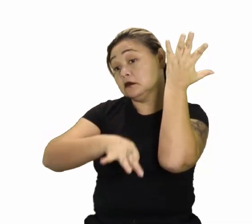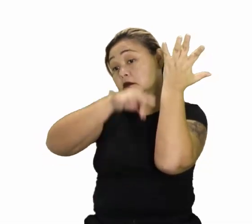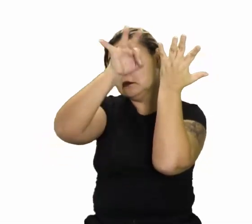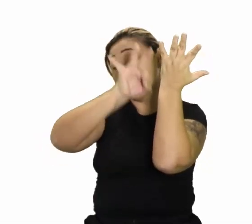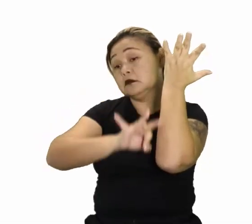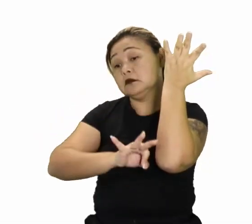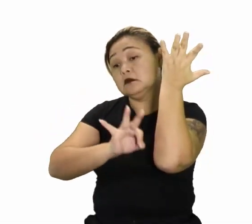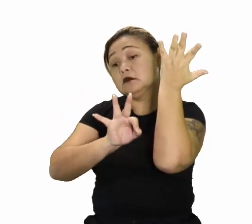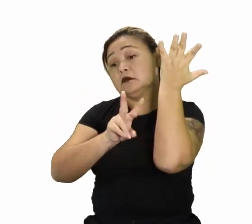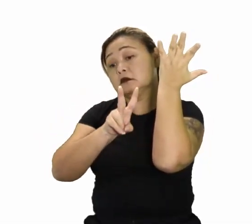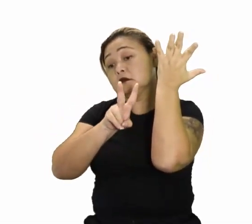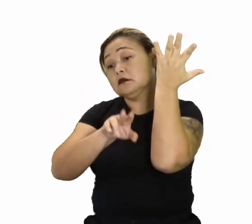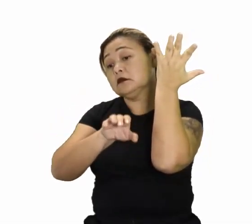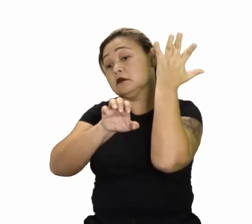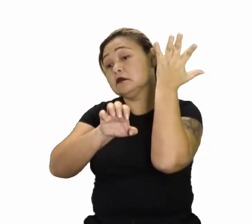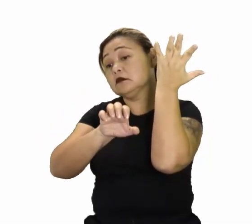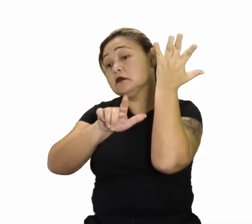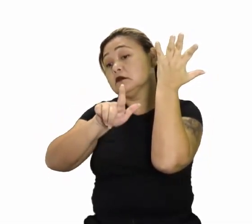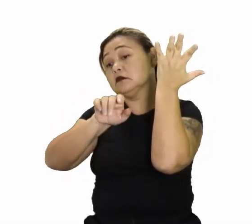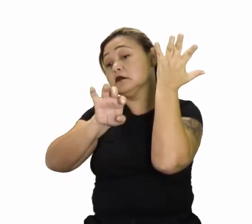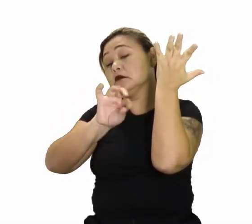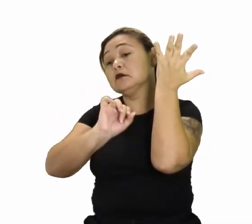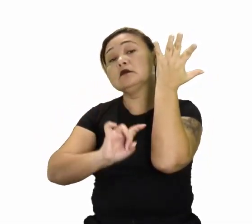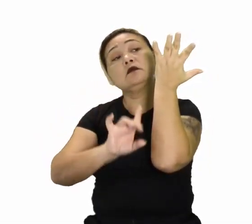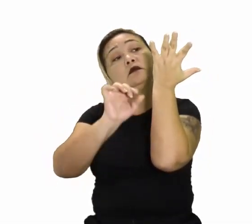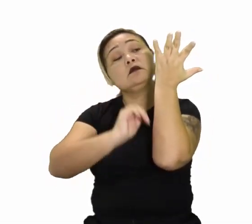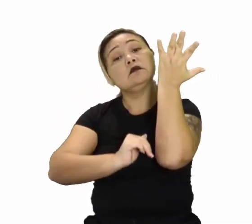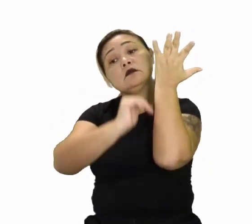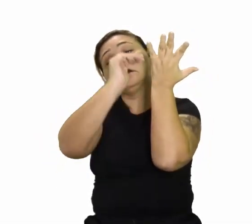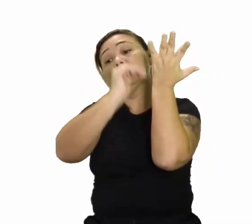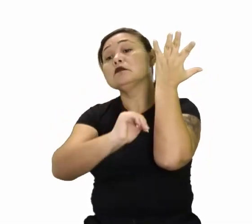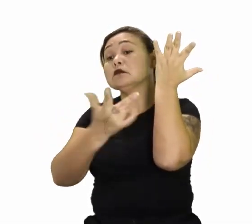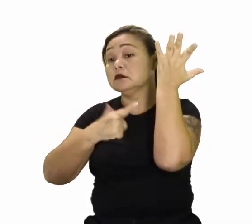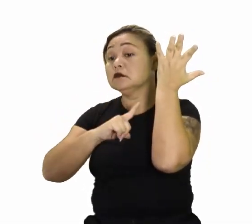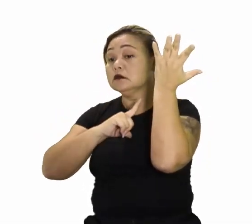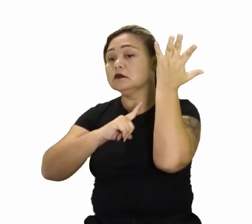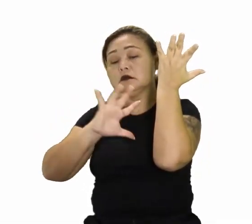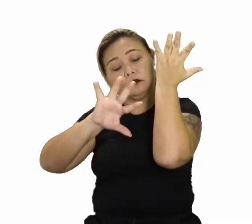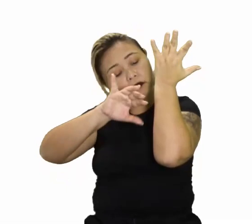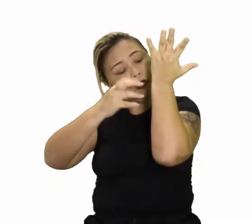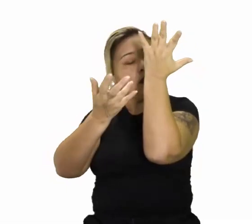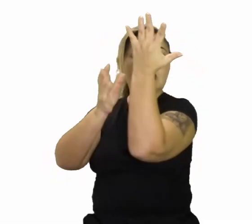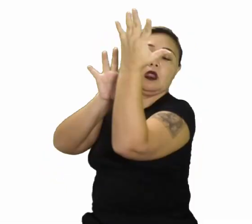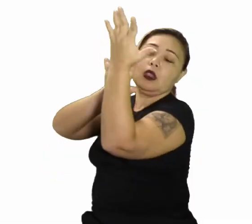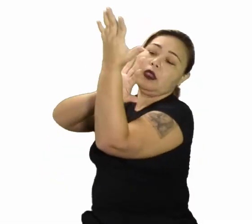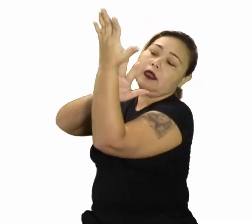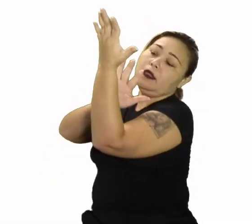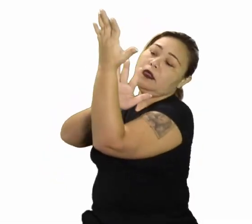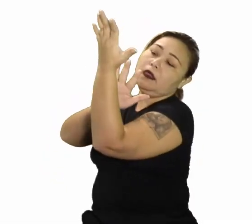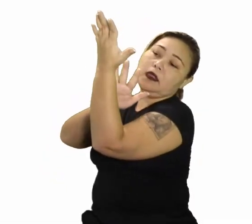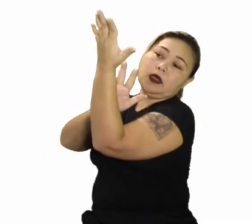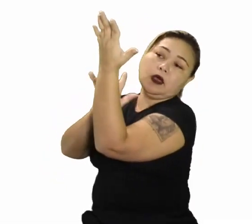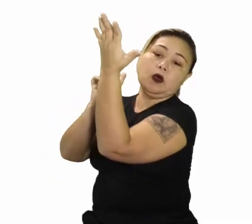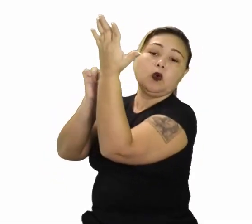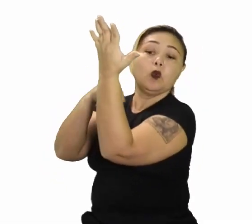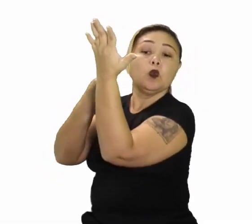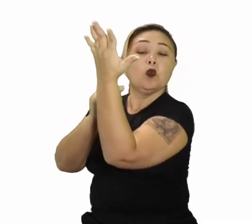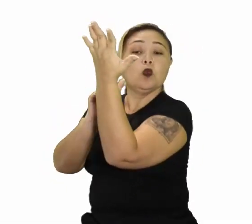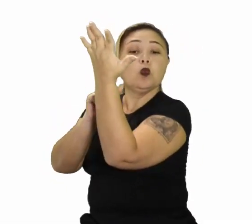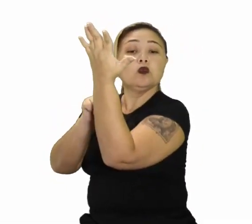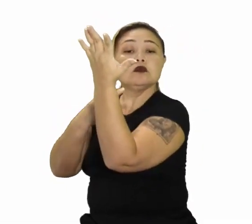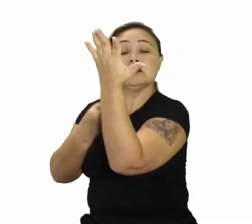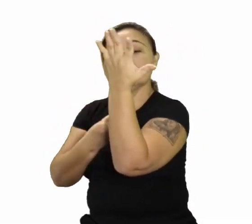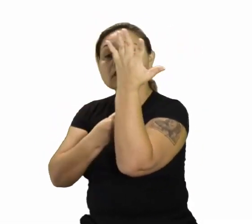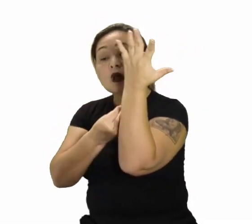vegetal que você vai inserir, a altura pode causar um determinado sombreamento. Lembra? Também a